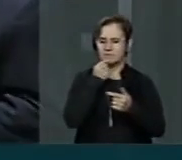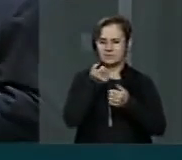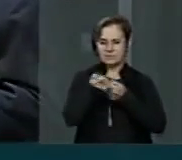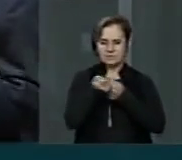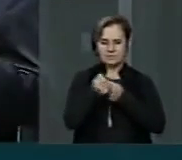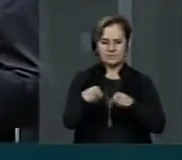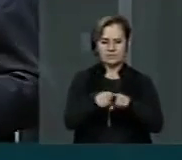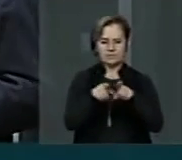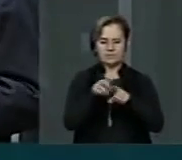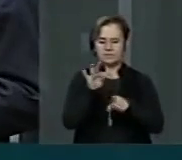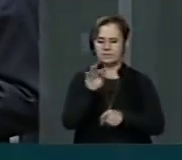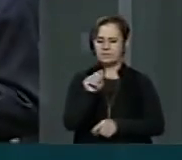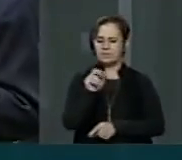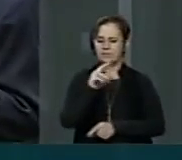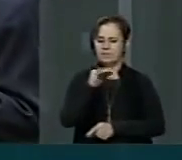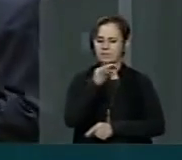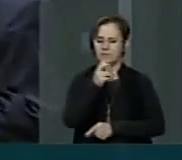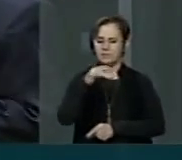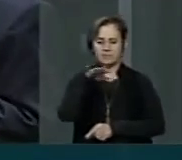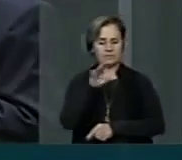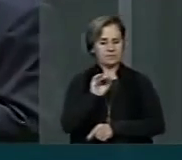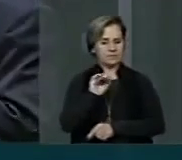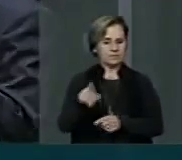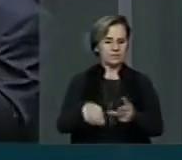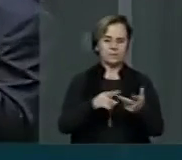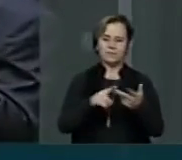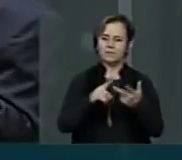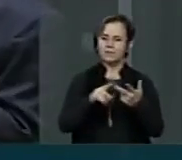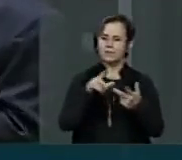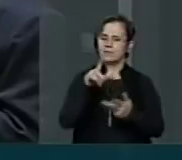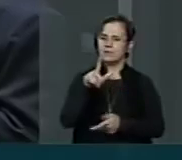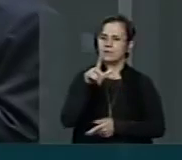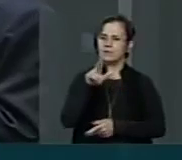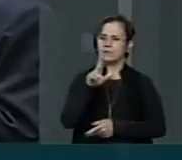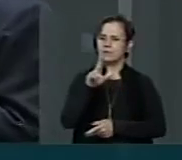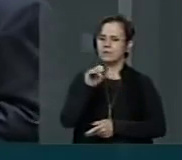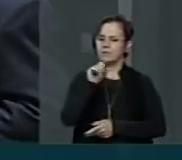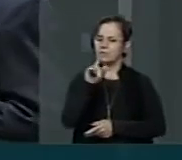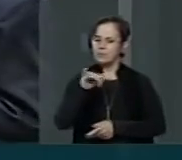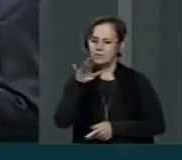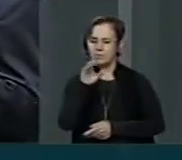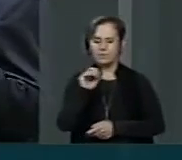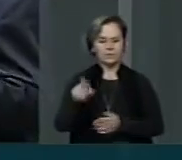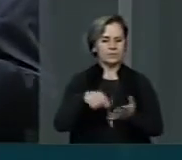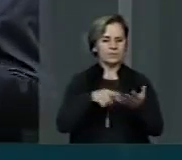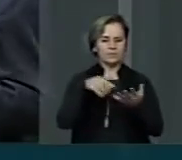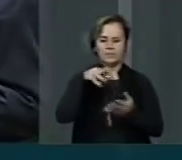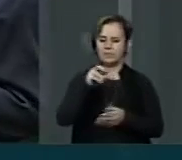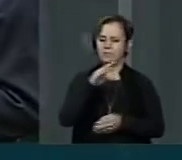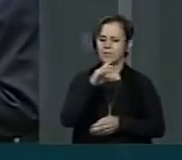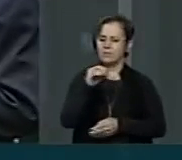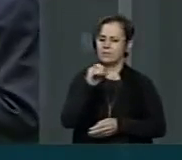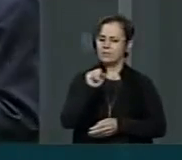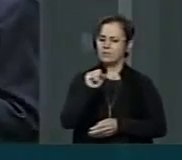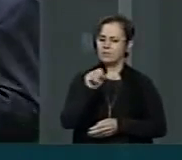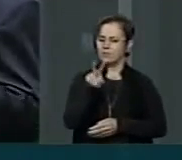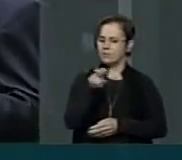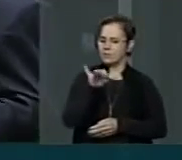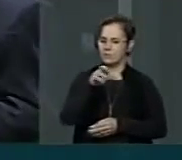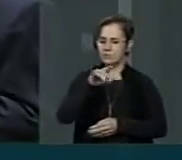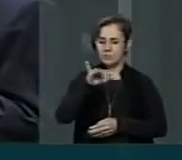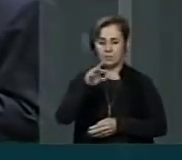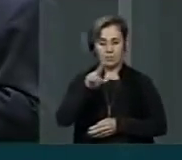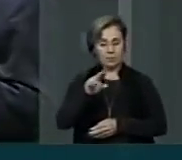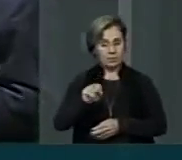nós temos o Tassílio Selecta, nós temos o Luzico, temos aí o Marcos Vinícius. São muitas as